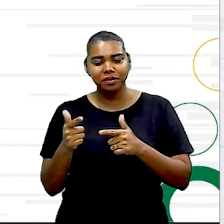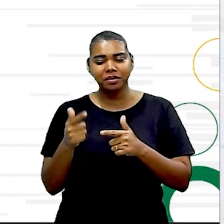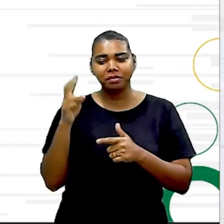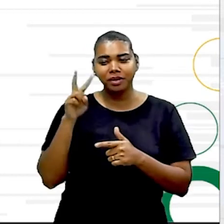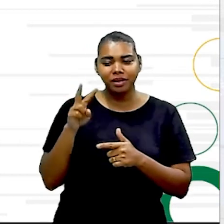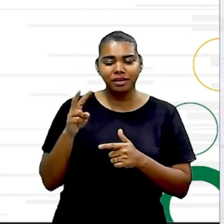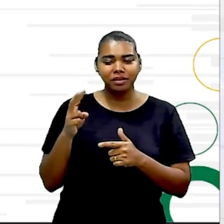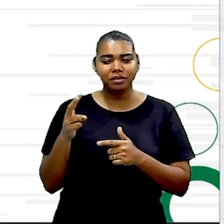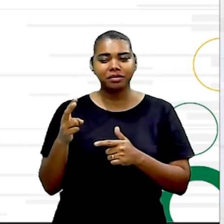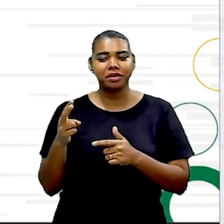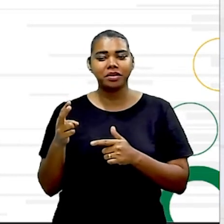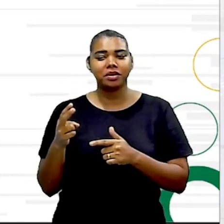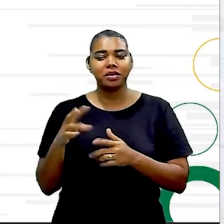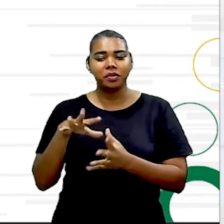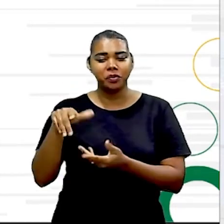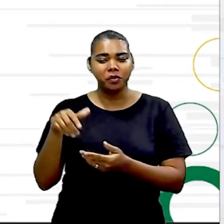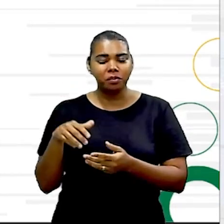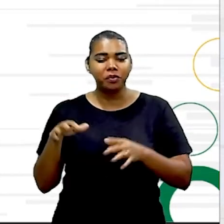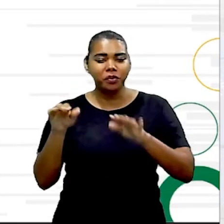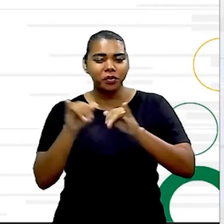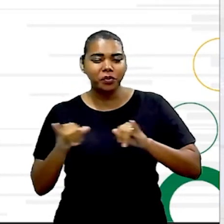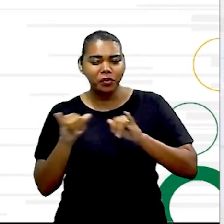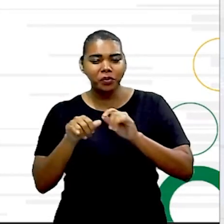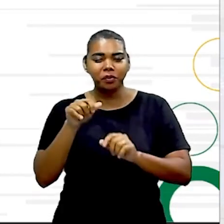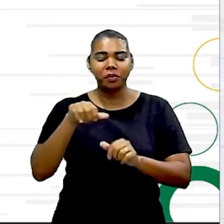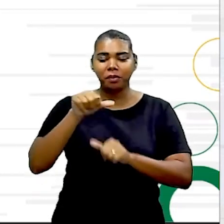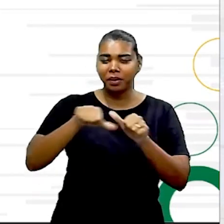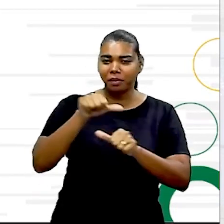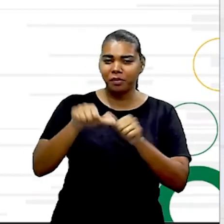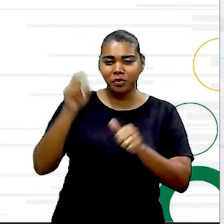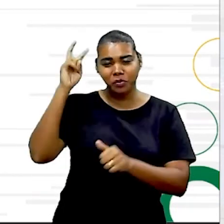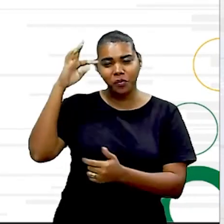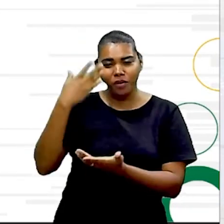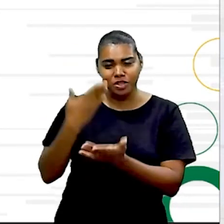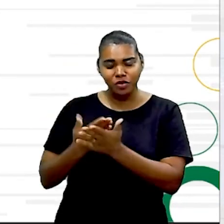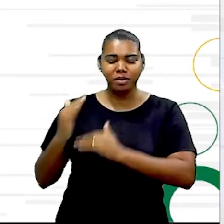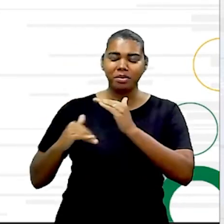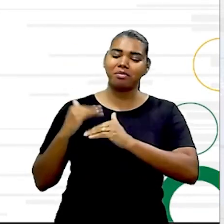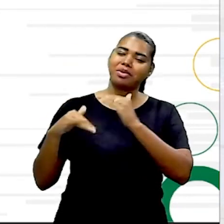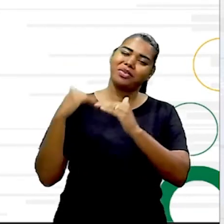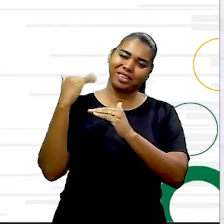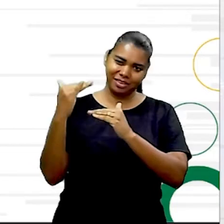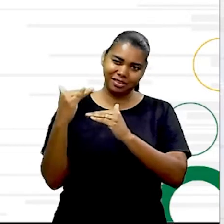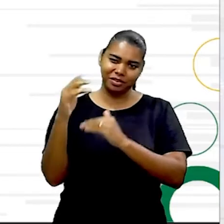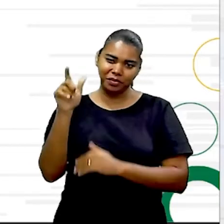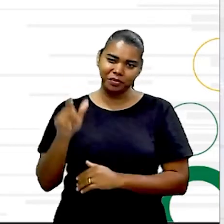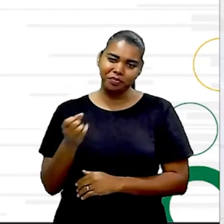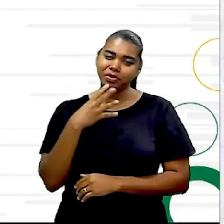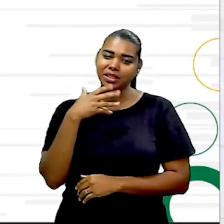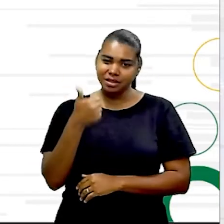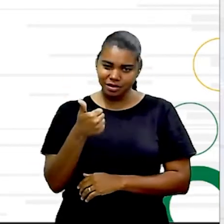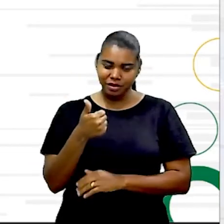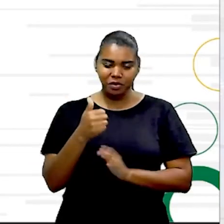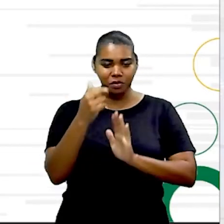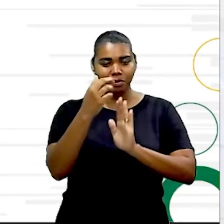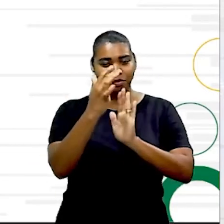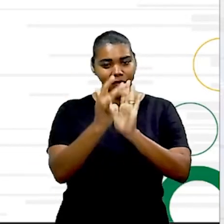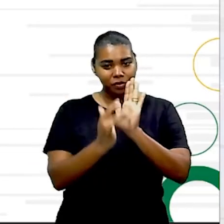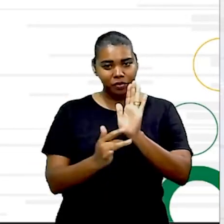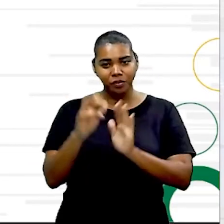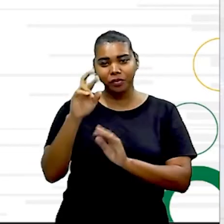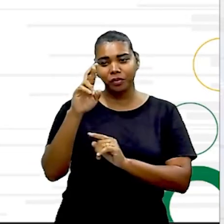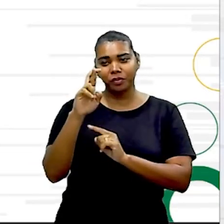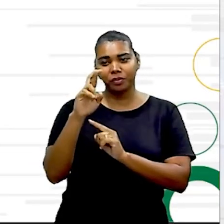igual ao início, mas com o seu personagem mudado. A história teria progredido. Isso que é o bom de um roteiro. Ele